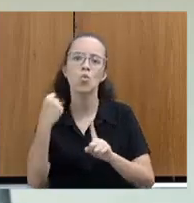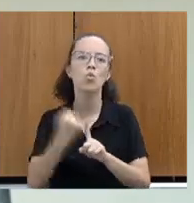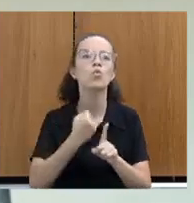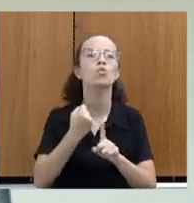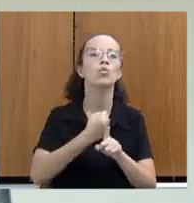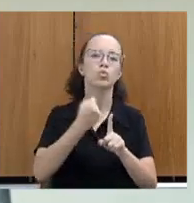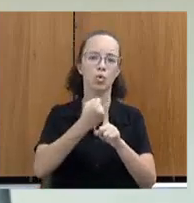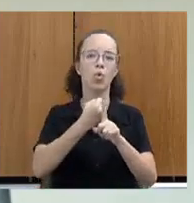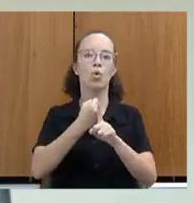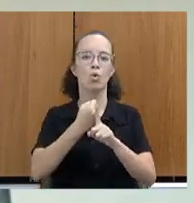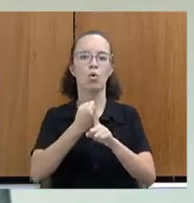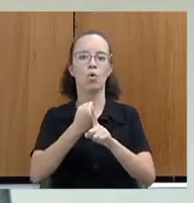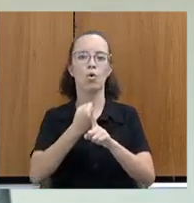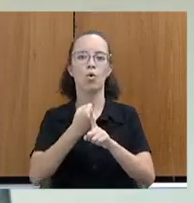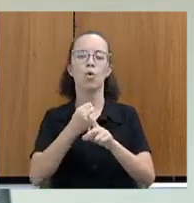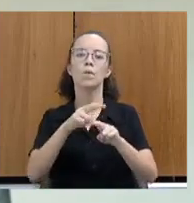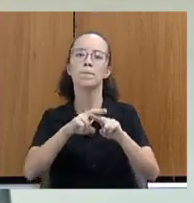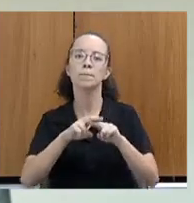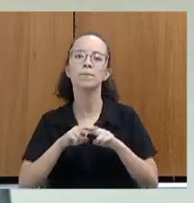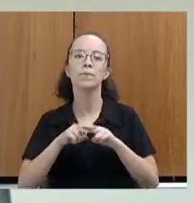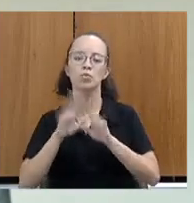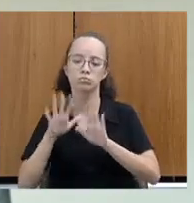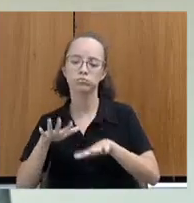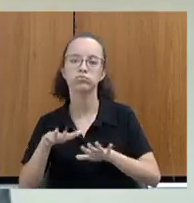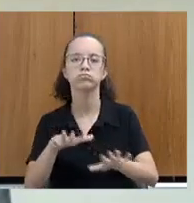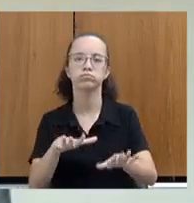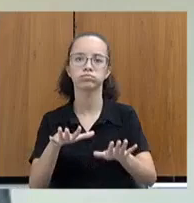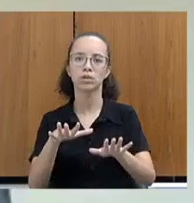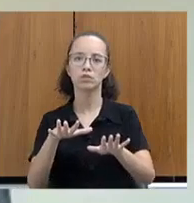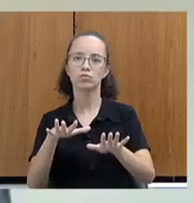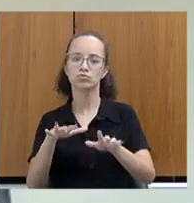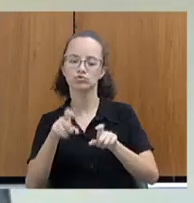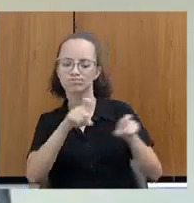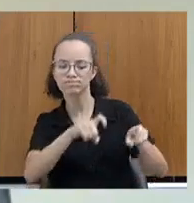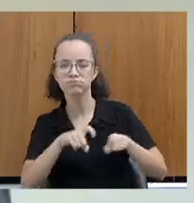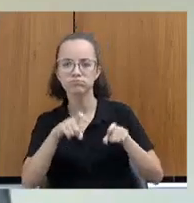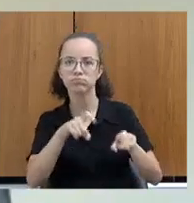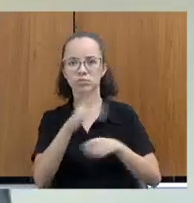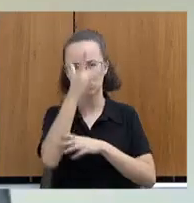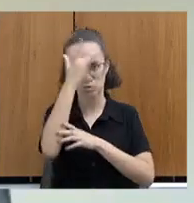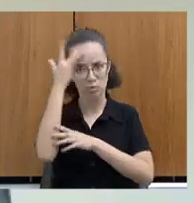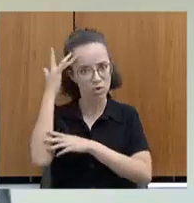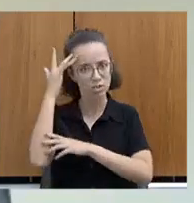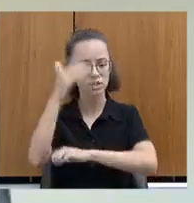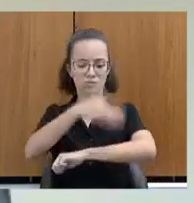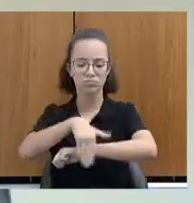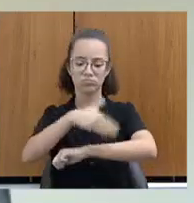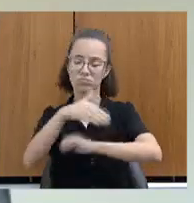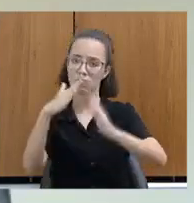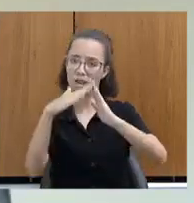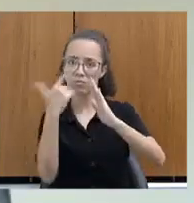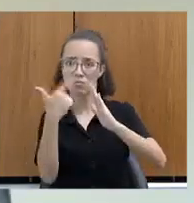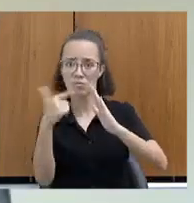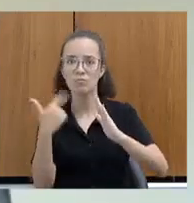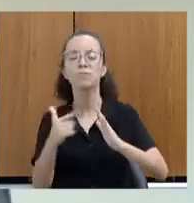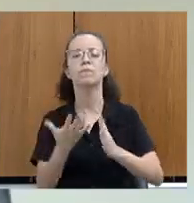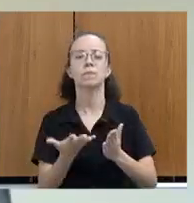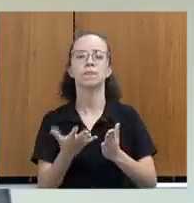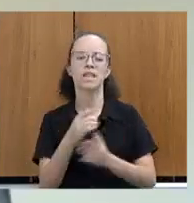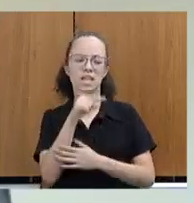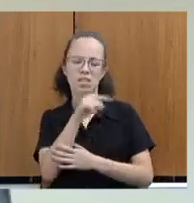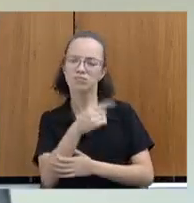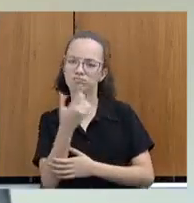patralivo do Movimento Trabalhadores Rurais Sem Terra. É um defensor do Estado, já conhecido, do Estado Democrático de